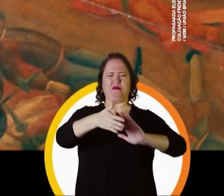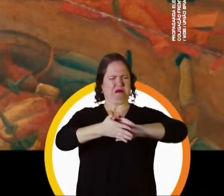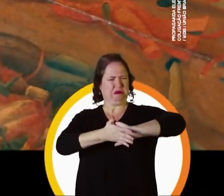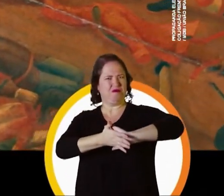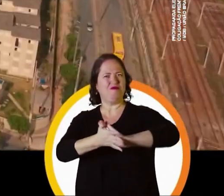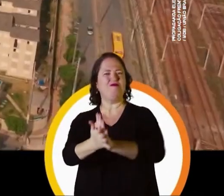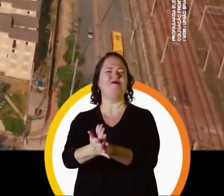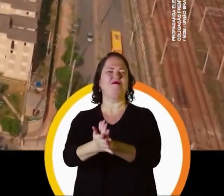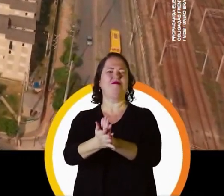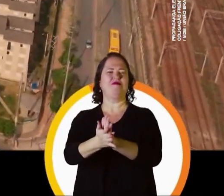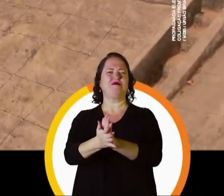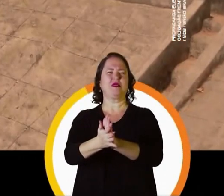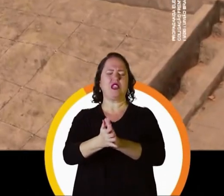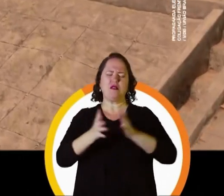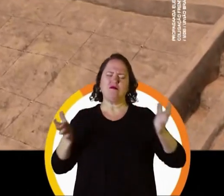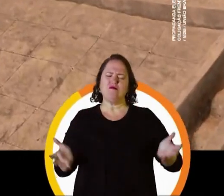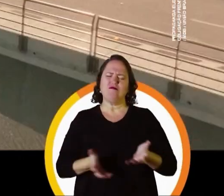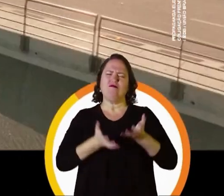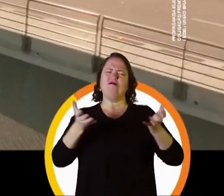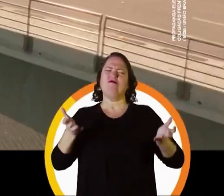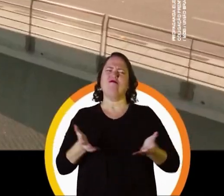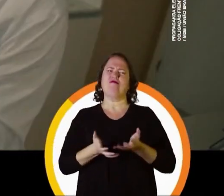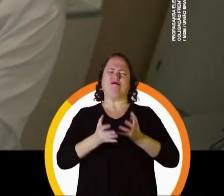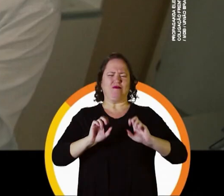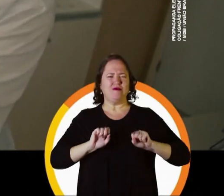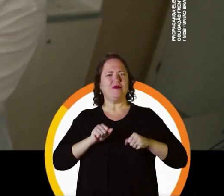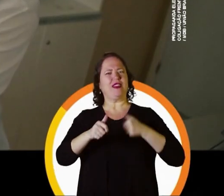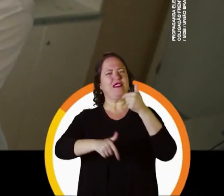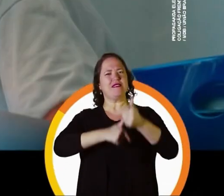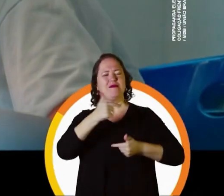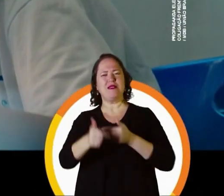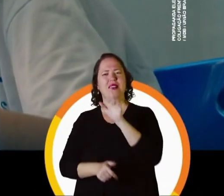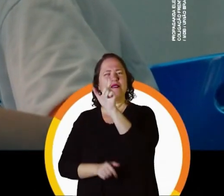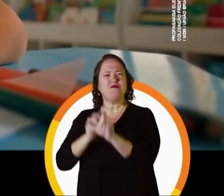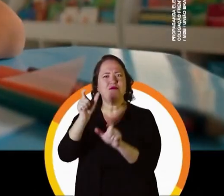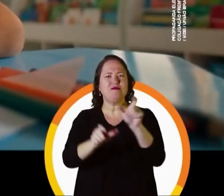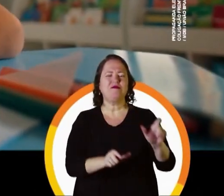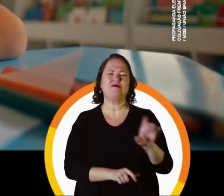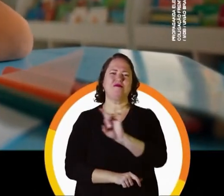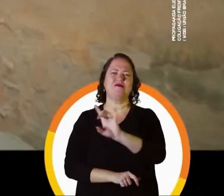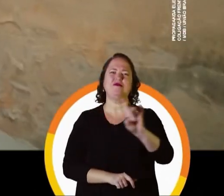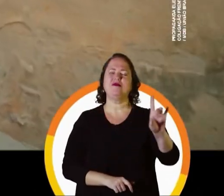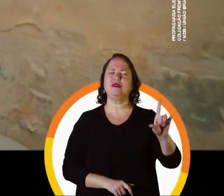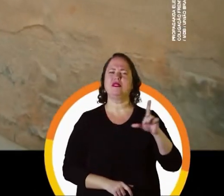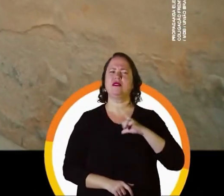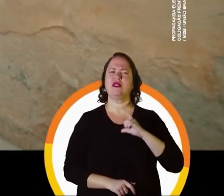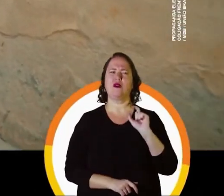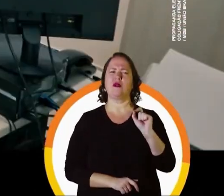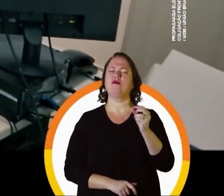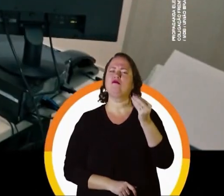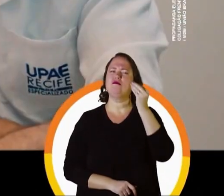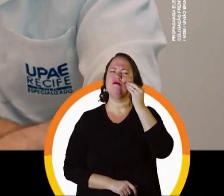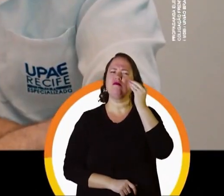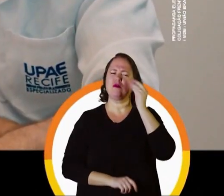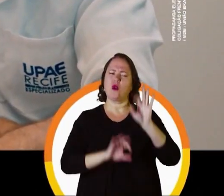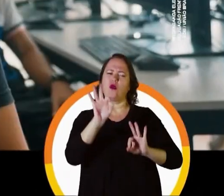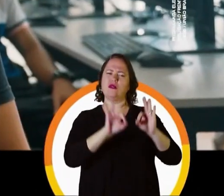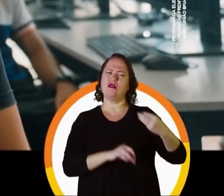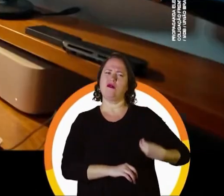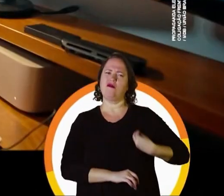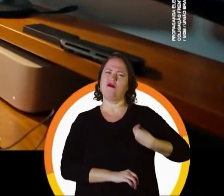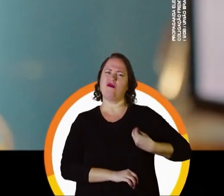injustiças, que nos inspira a trabalhar para que cada Recife tenha a oportunidade de construir o seu próprio destino,